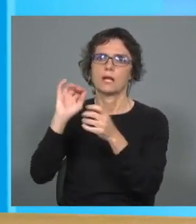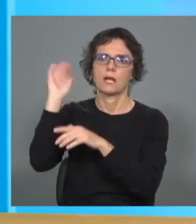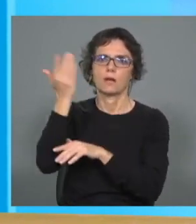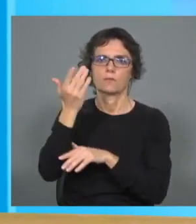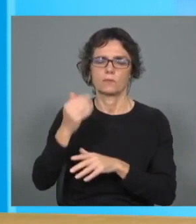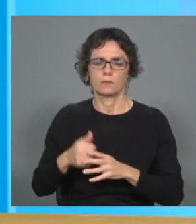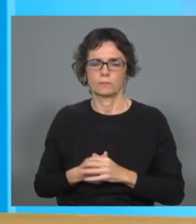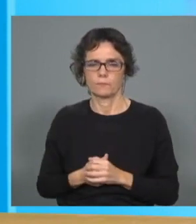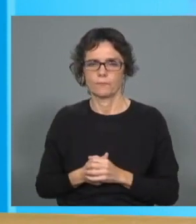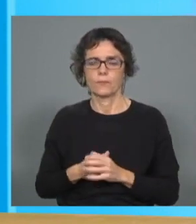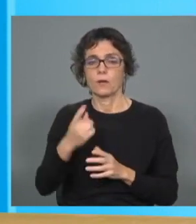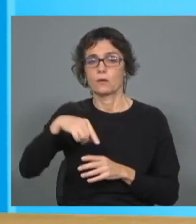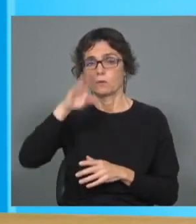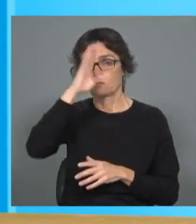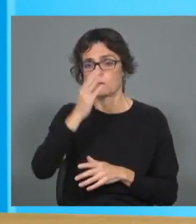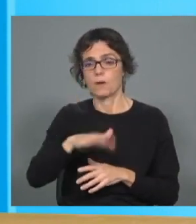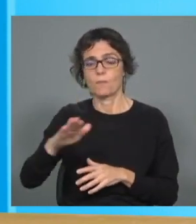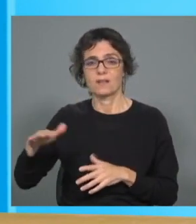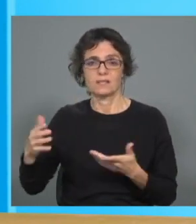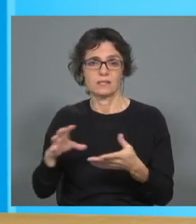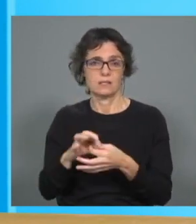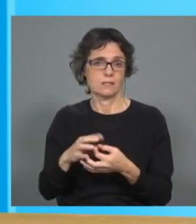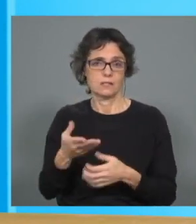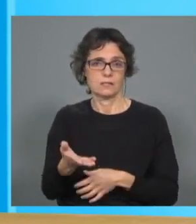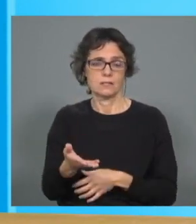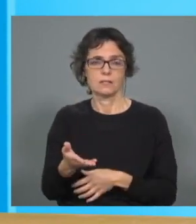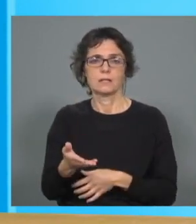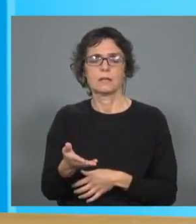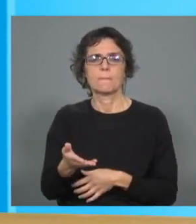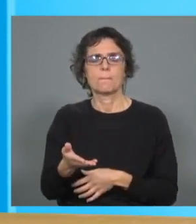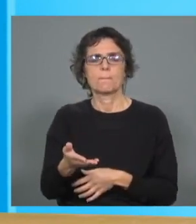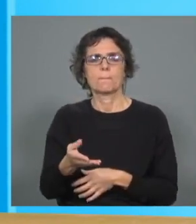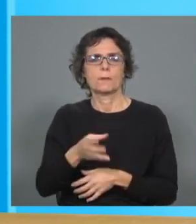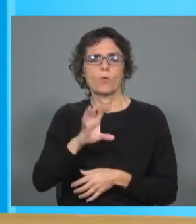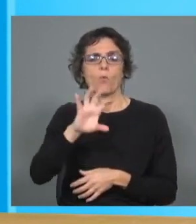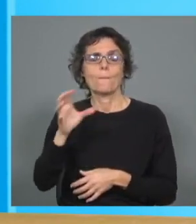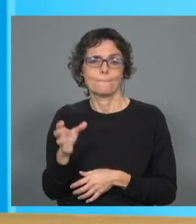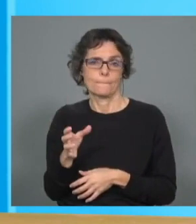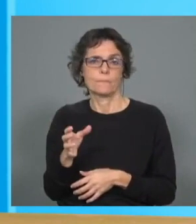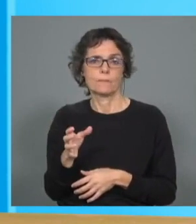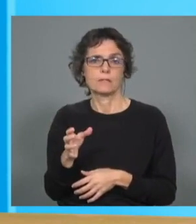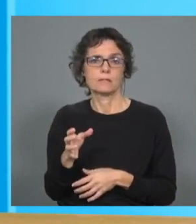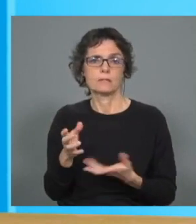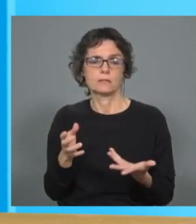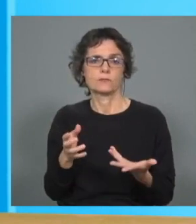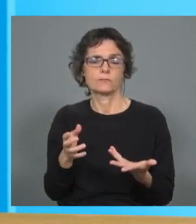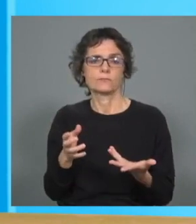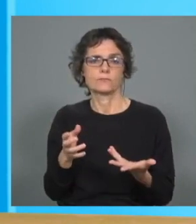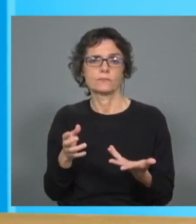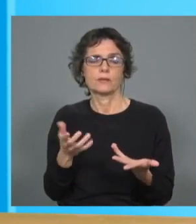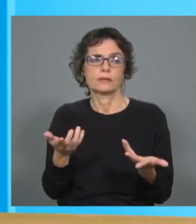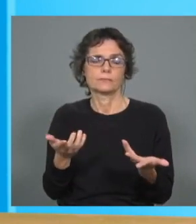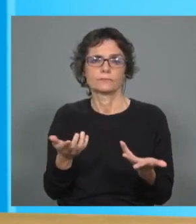diz, é que os países que menos contribuíram para as alterações climáticas são aqueles que mais sofrem